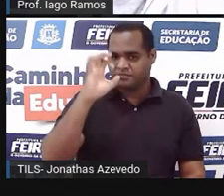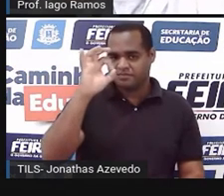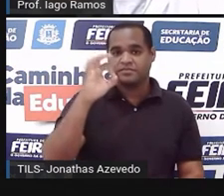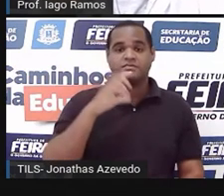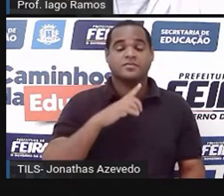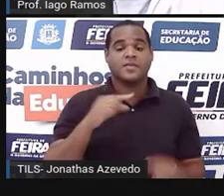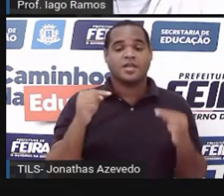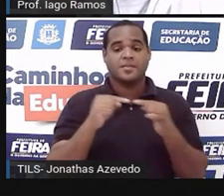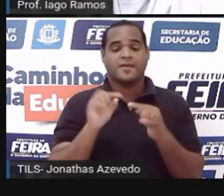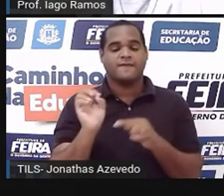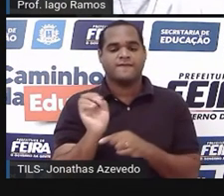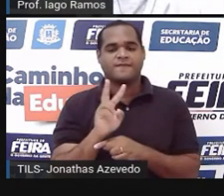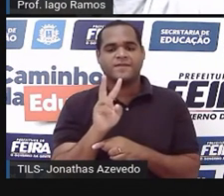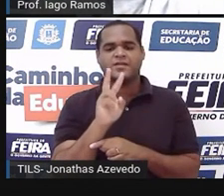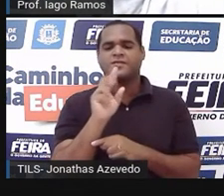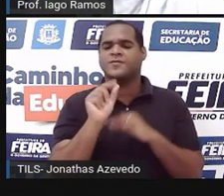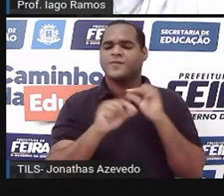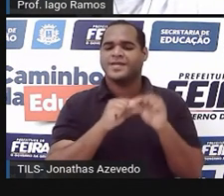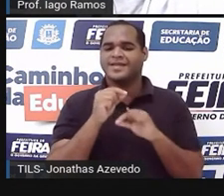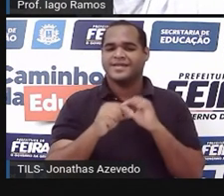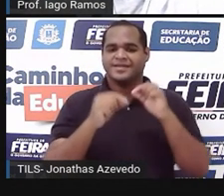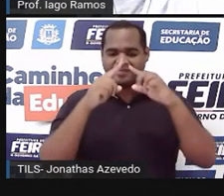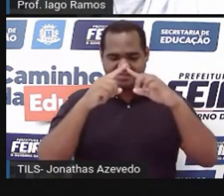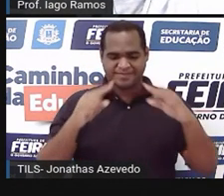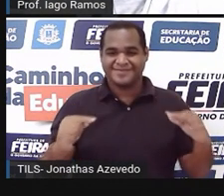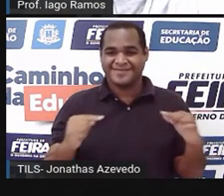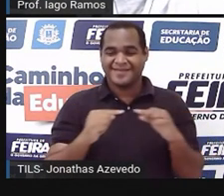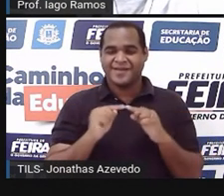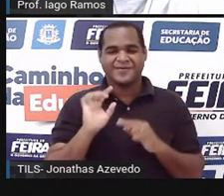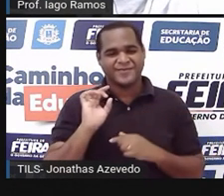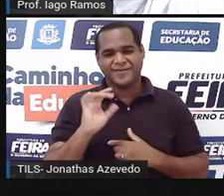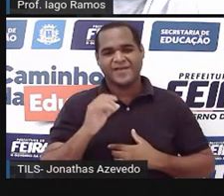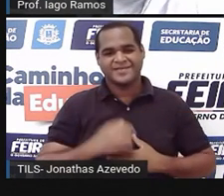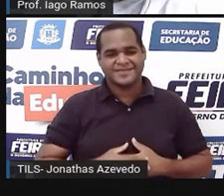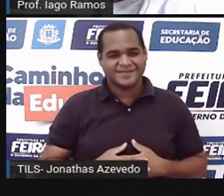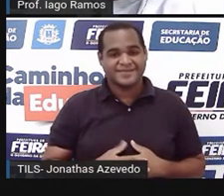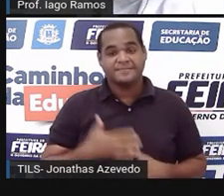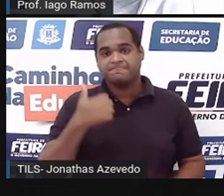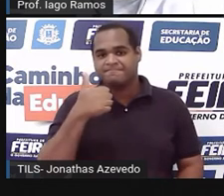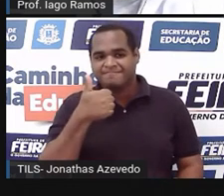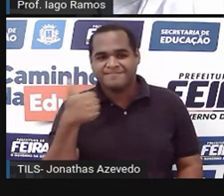vale para os triângulos beleza? bacana?